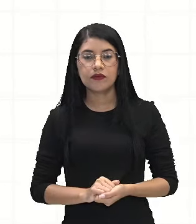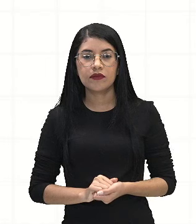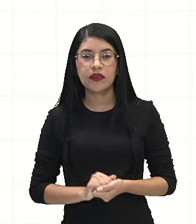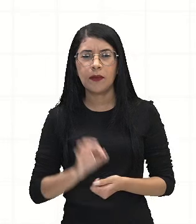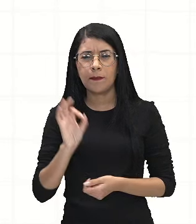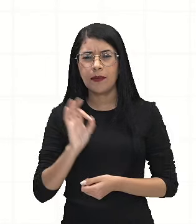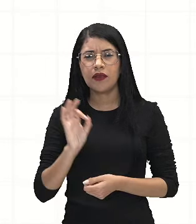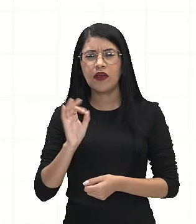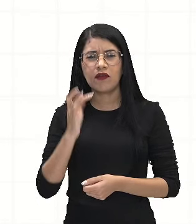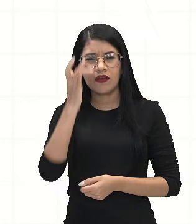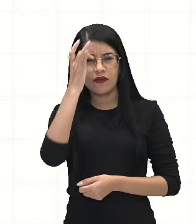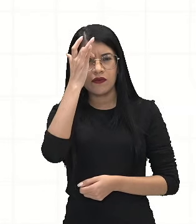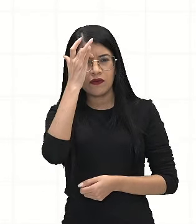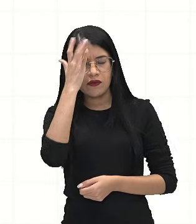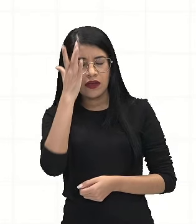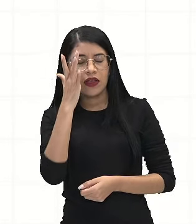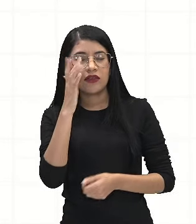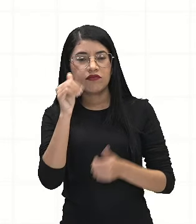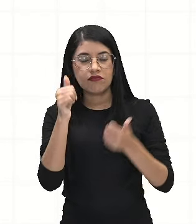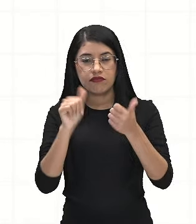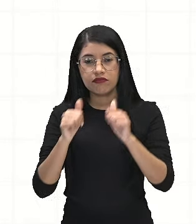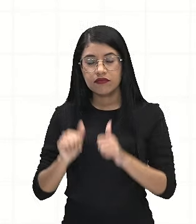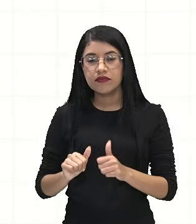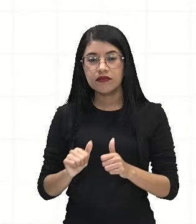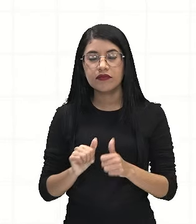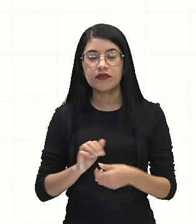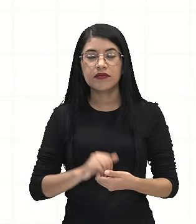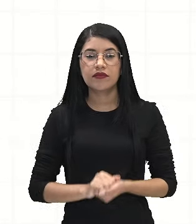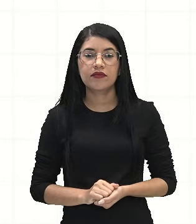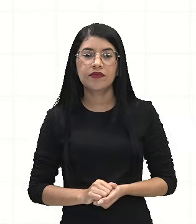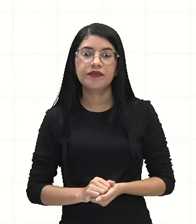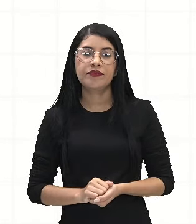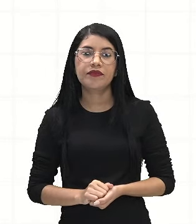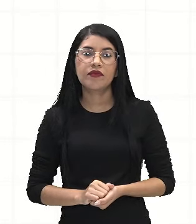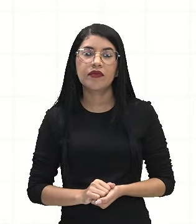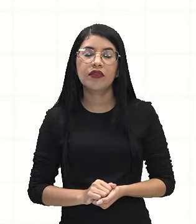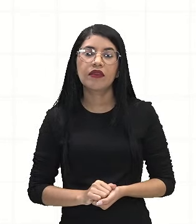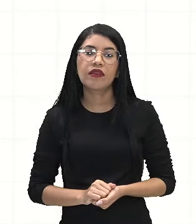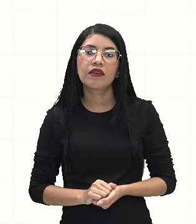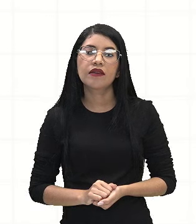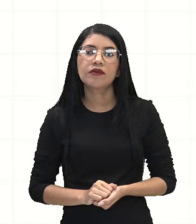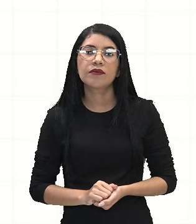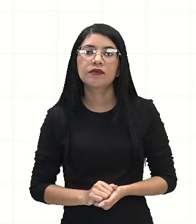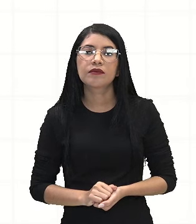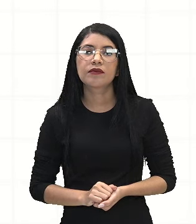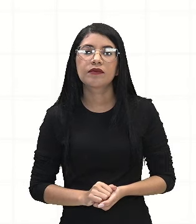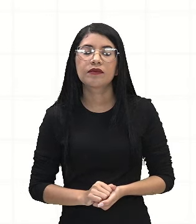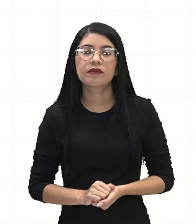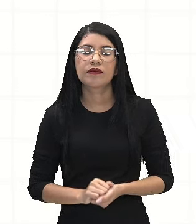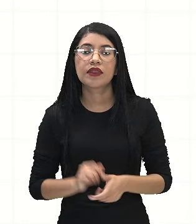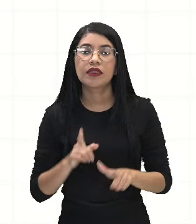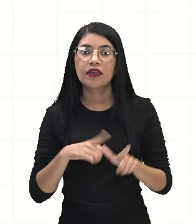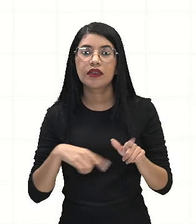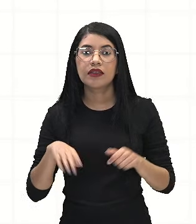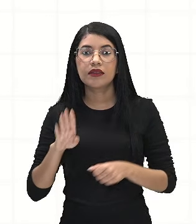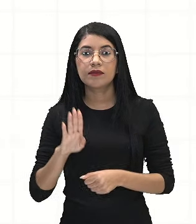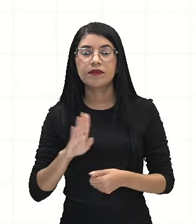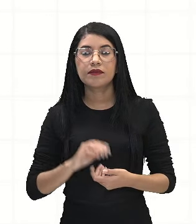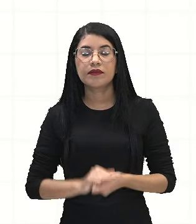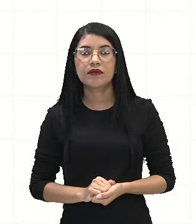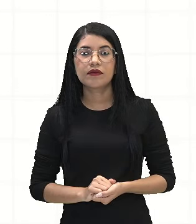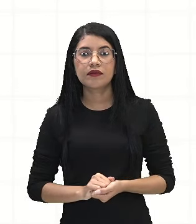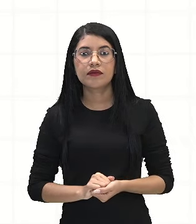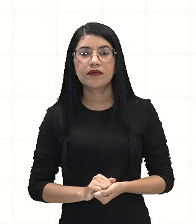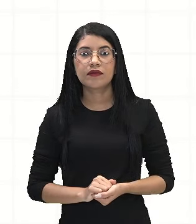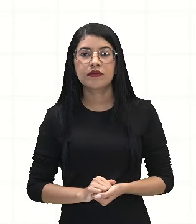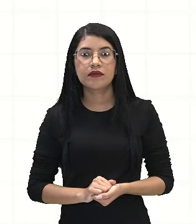né? A gente já sabe que é um pouco mais da metade aí, olhando para 58%, certo? Na letra B eu tenho